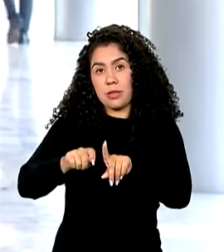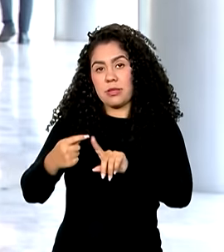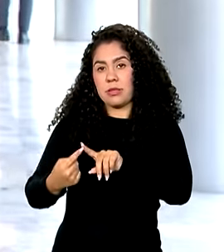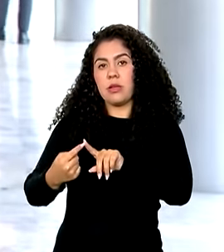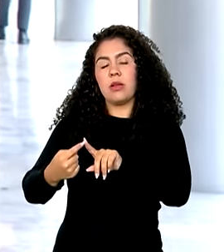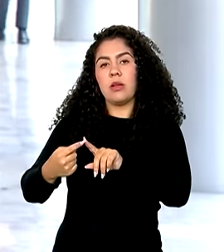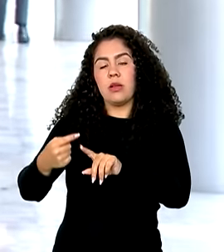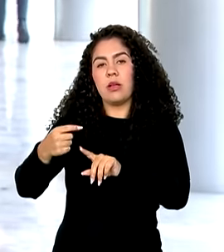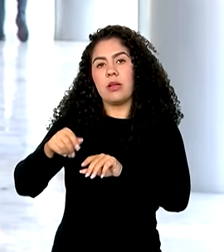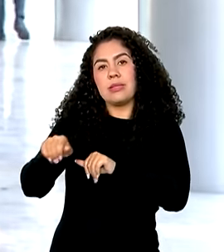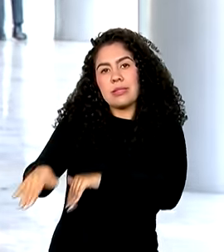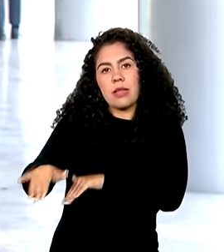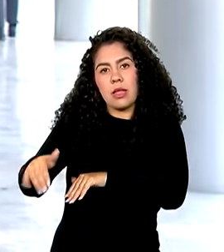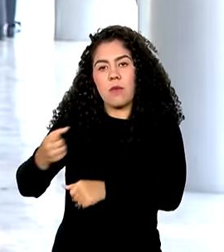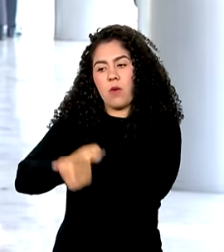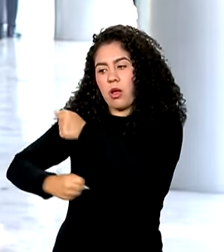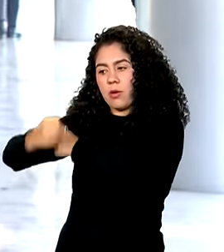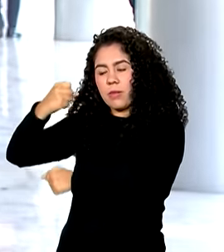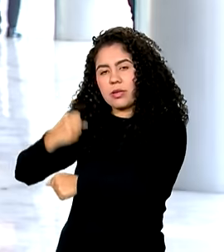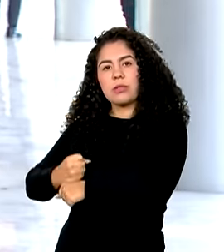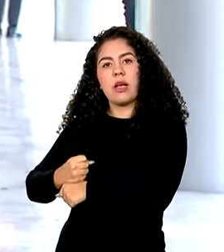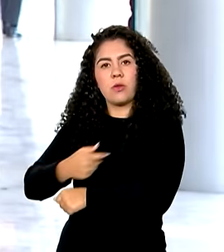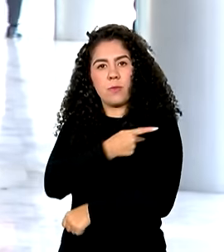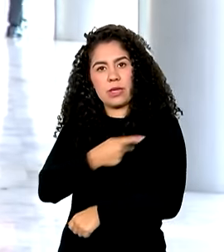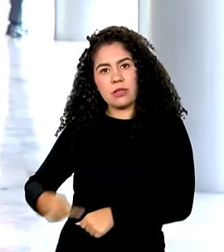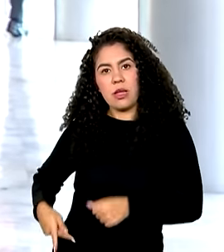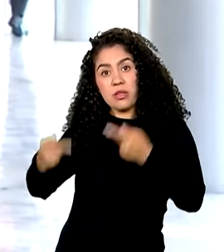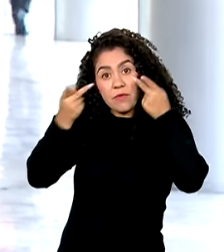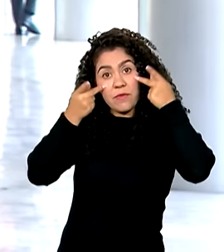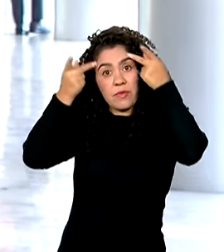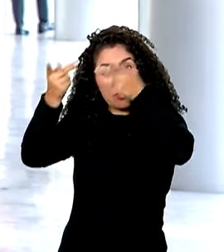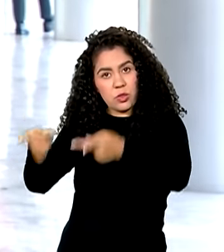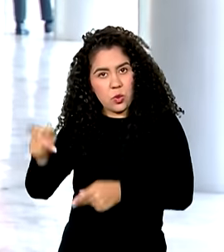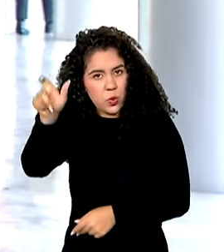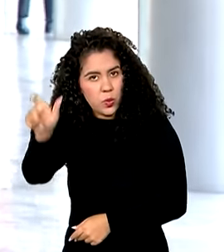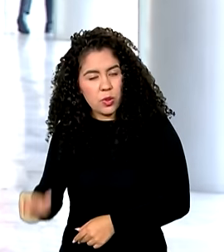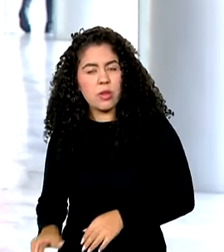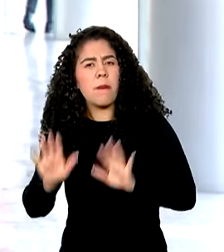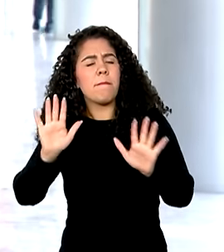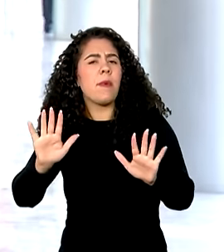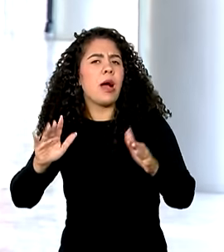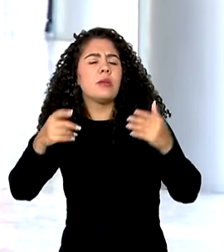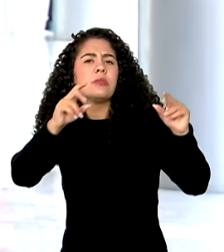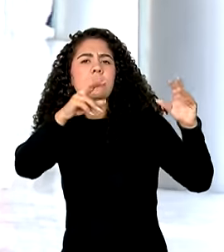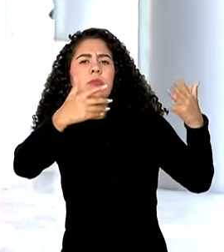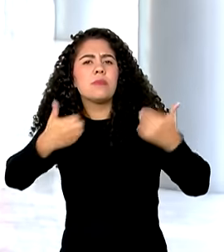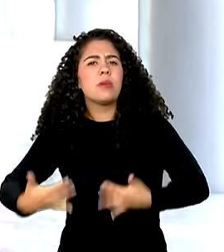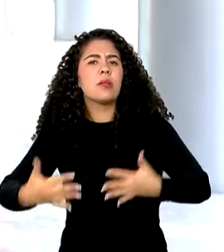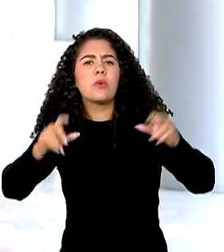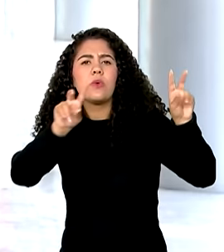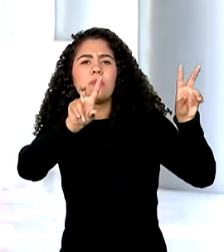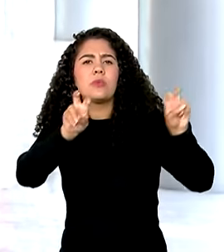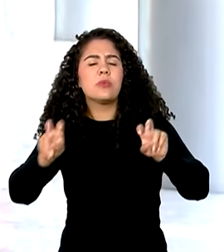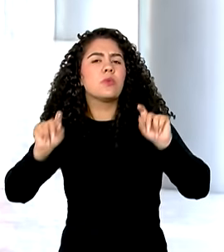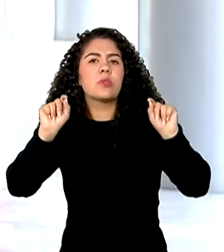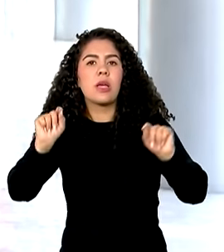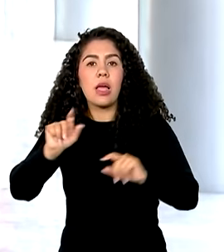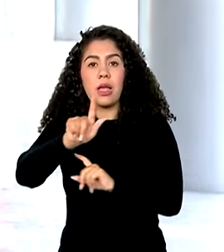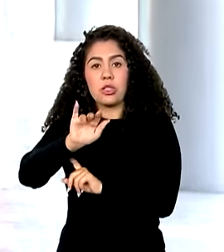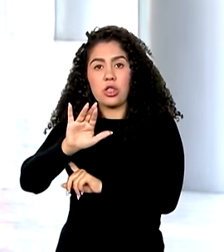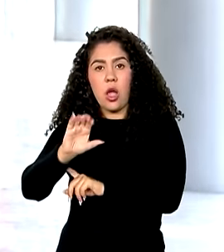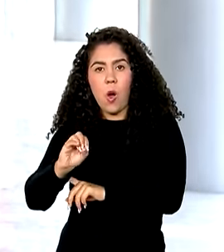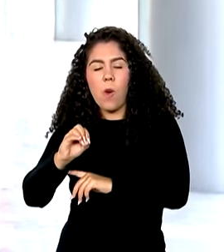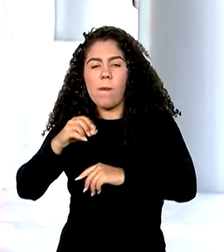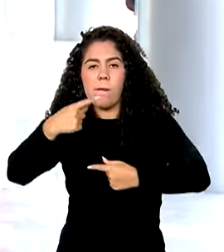britânico visitou o presidente brasileiro. Na ocasião, eles conversaram sobre temas como a geopolítica internacional, as